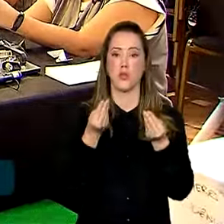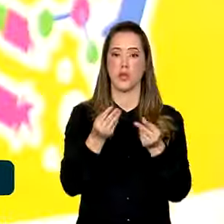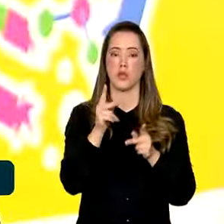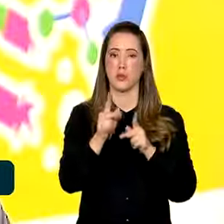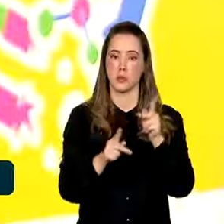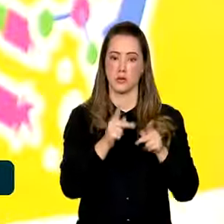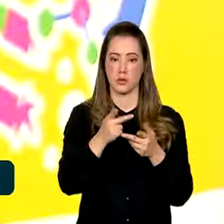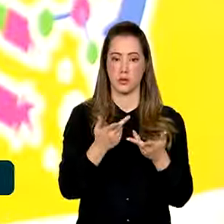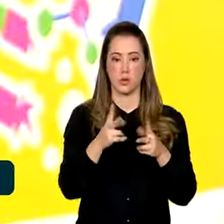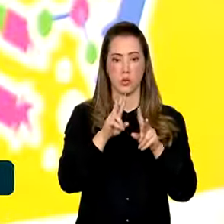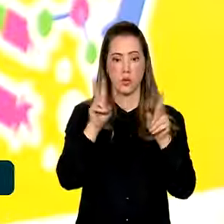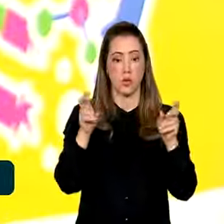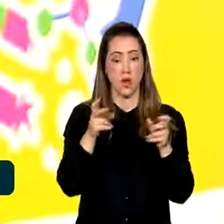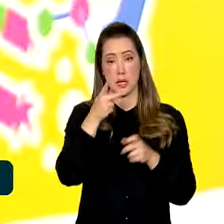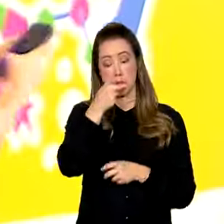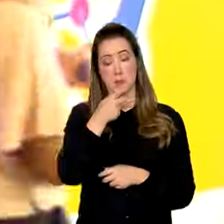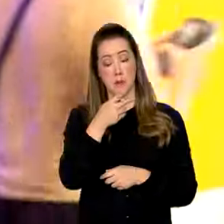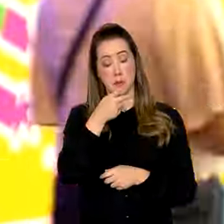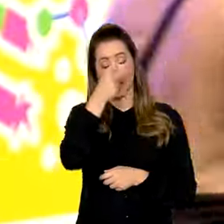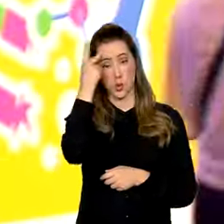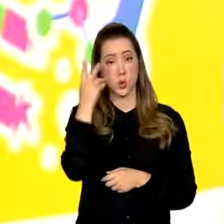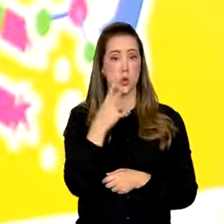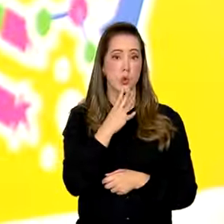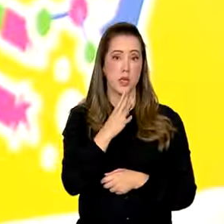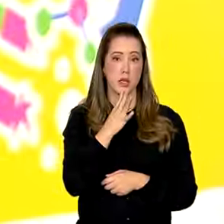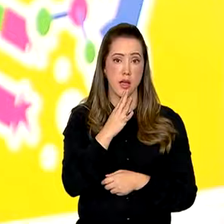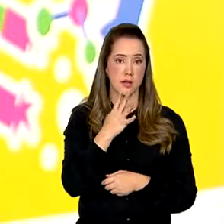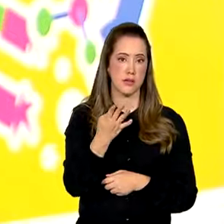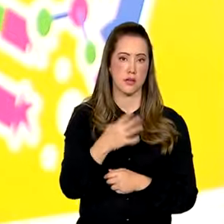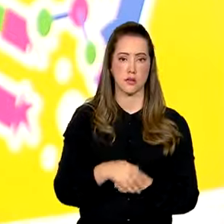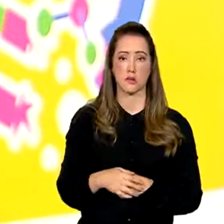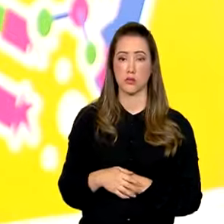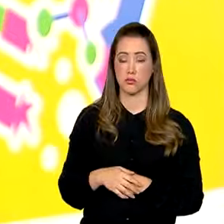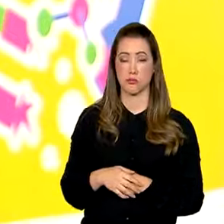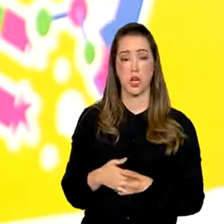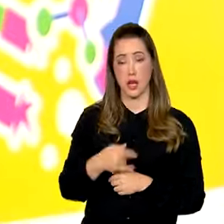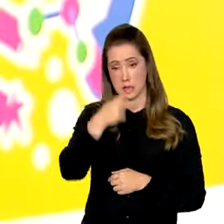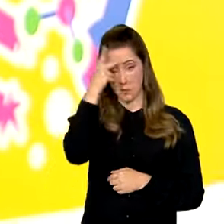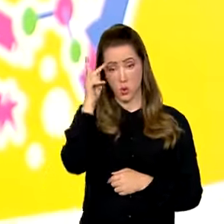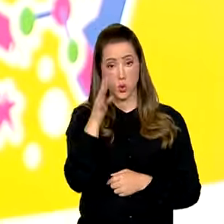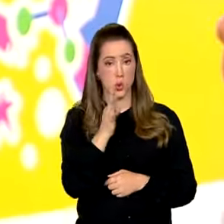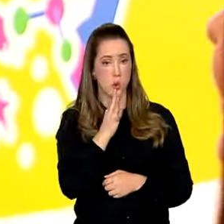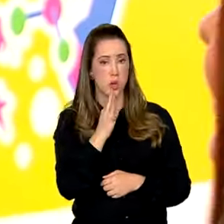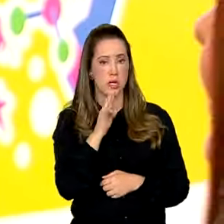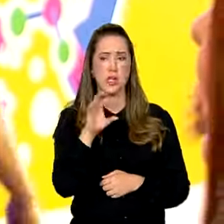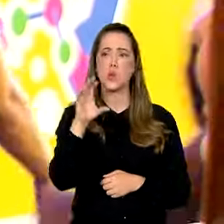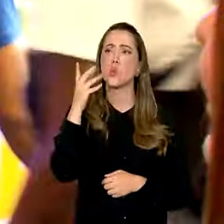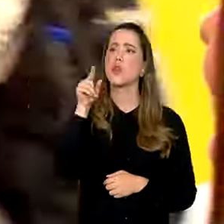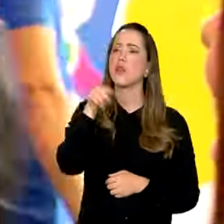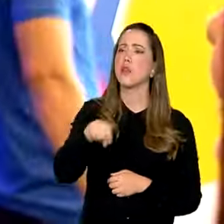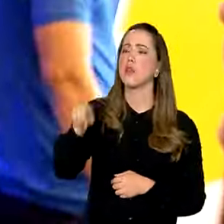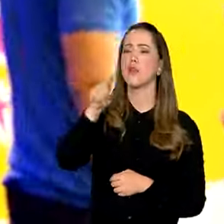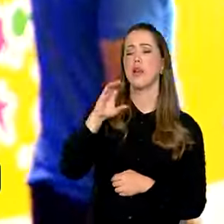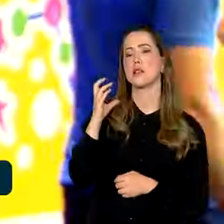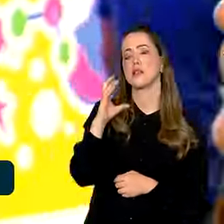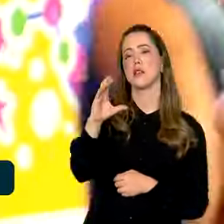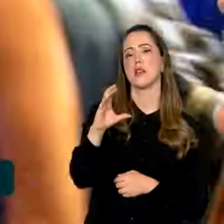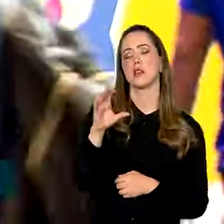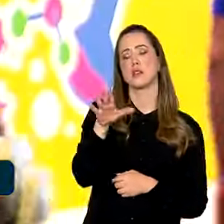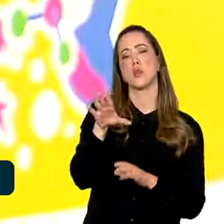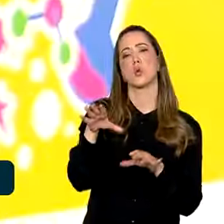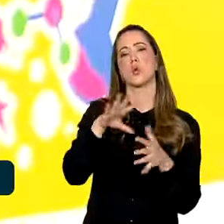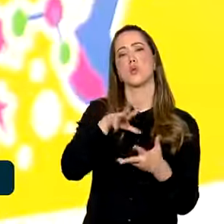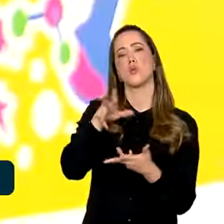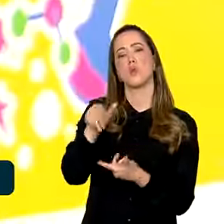assunto. Popularizar a ciência é fazer com que todos tenham acesso e possam entender o que acontece no mundo científico, o que